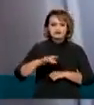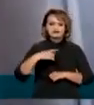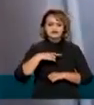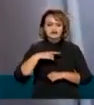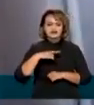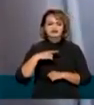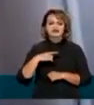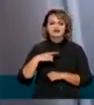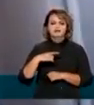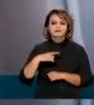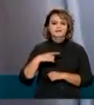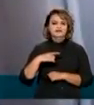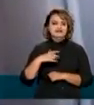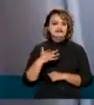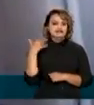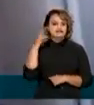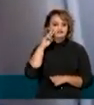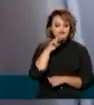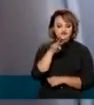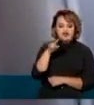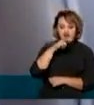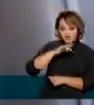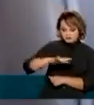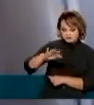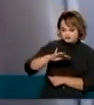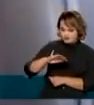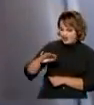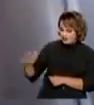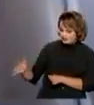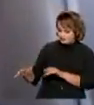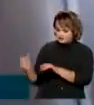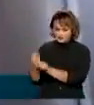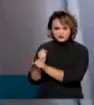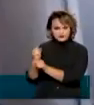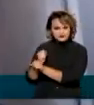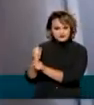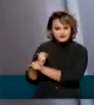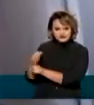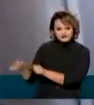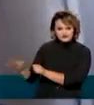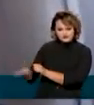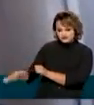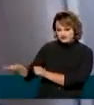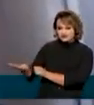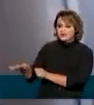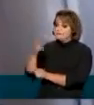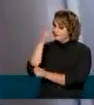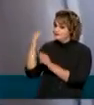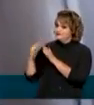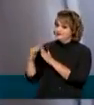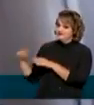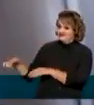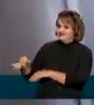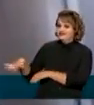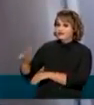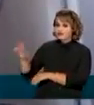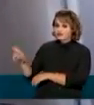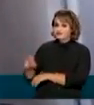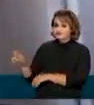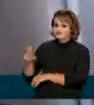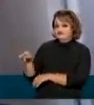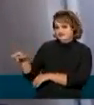as gargalheiras. E a gente vê embaixo dessa imagem algumas construções, então indica para a gente que também tem pessoas utilizando esse lugar,